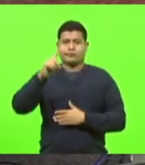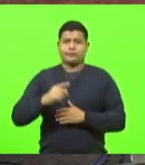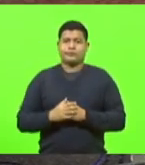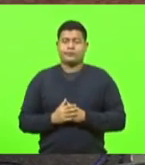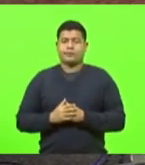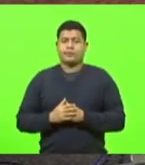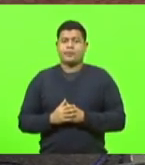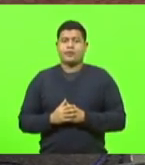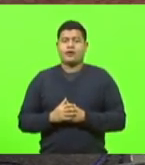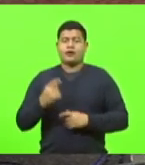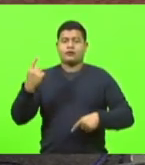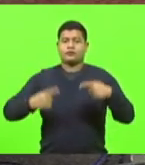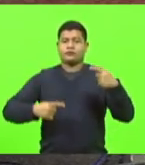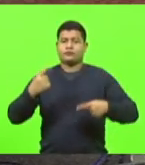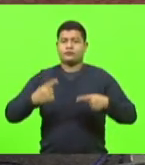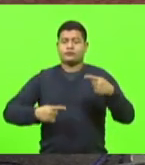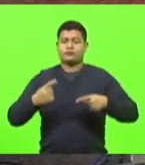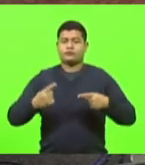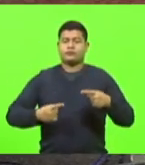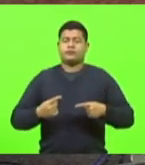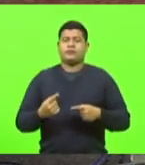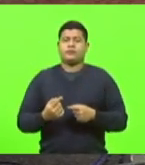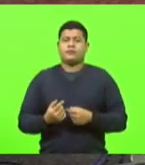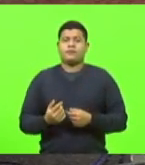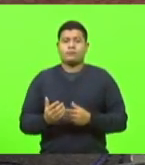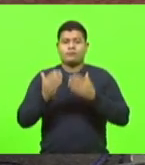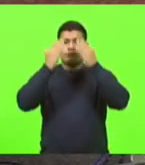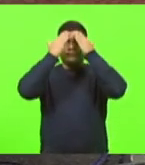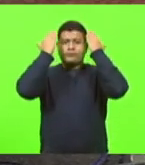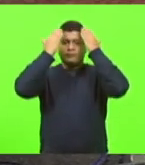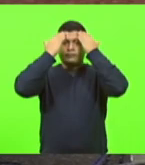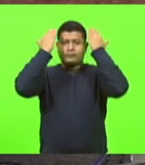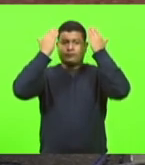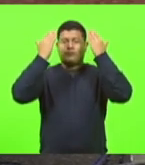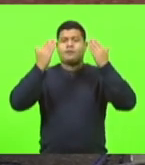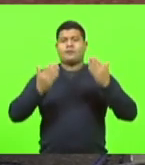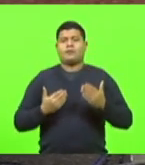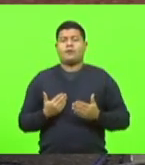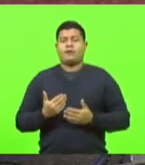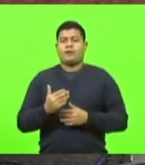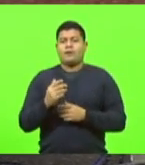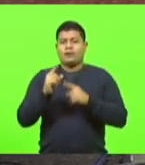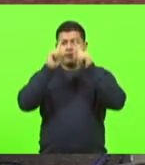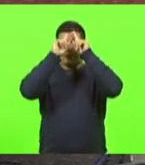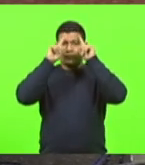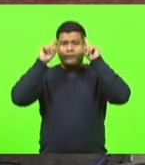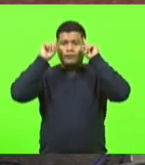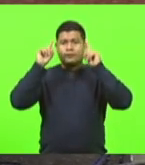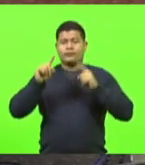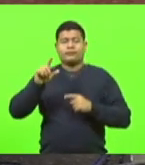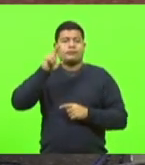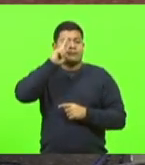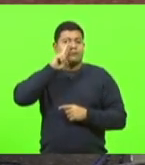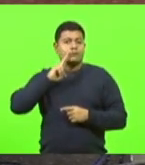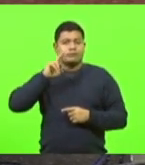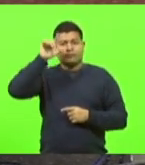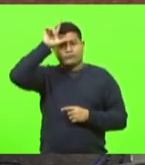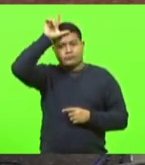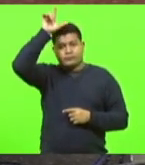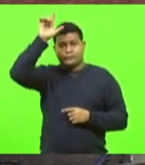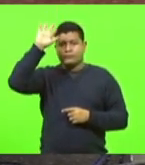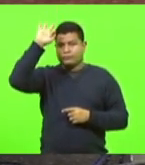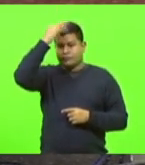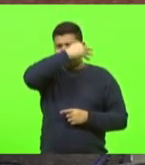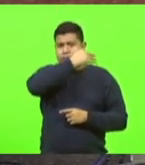Após ser discutida pelos senhores deputados José Hamilton Schaeffer, Neu de Sareta, Ivan Nats, Sargento Lima, Fabiano Dalluz,